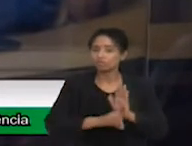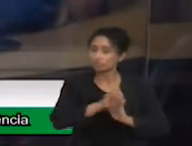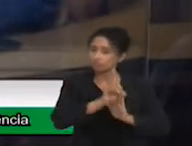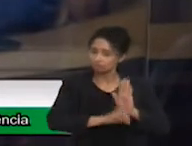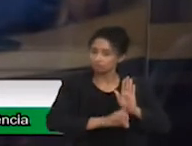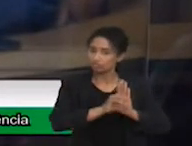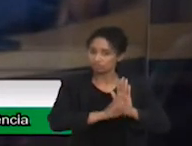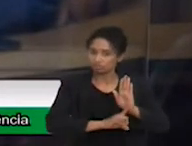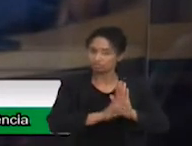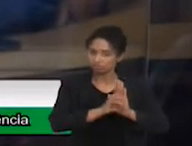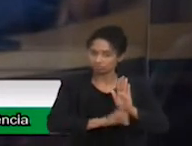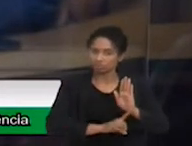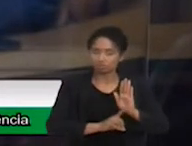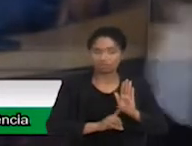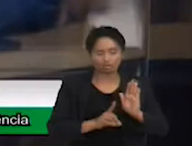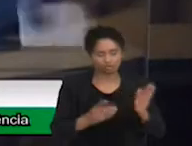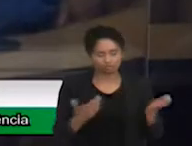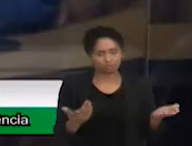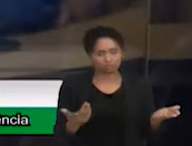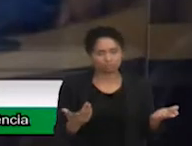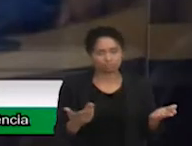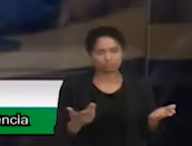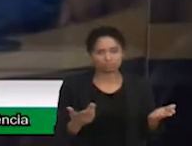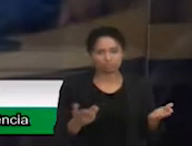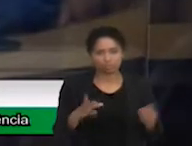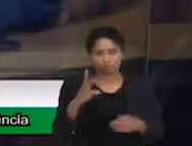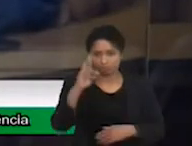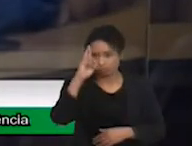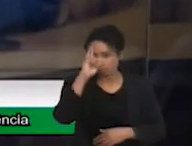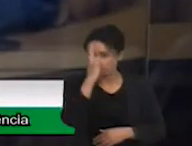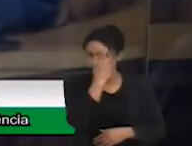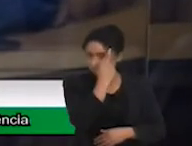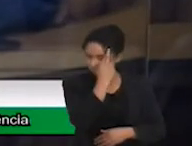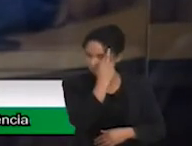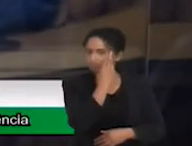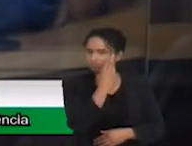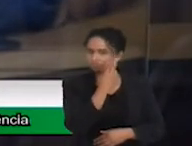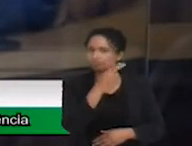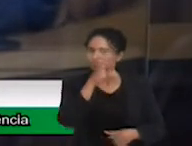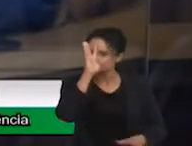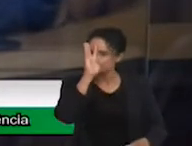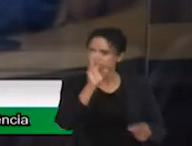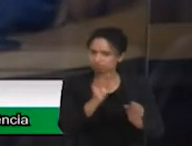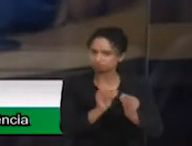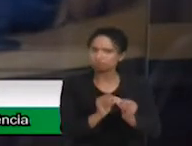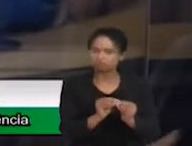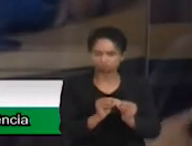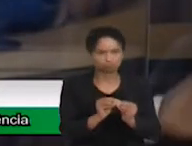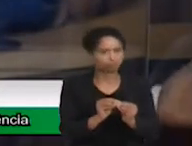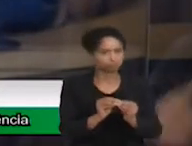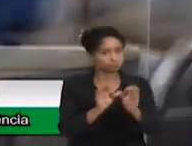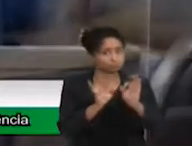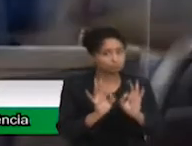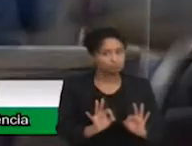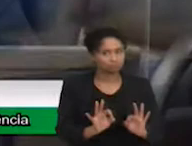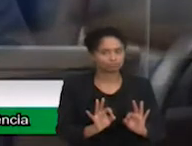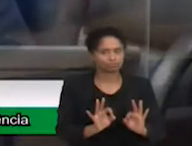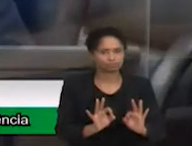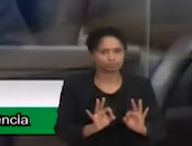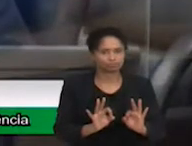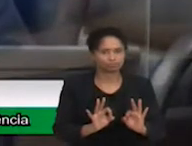E ele é um cara que entende, tanto é que indicou um secretário que